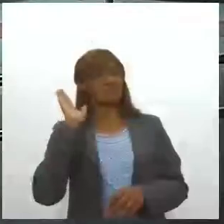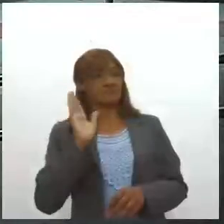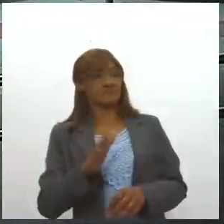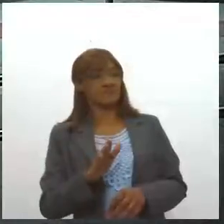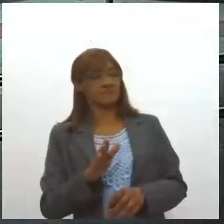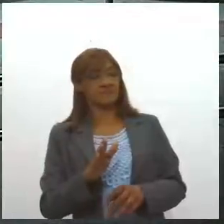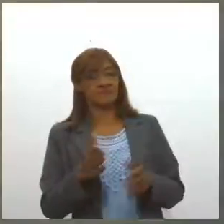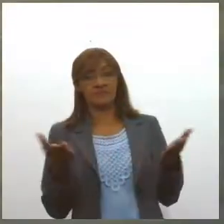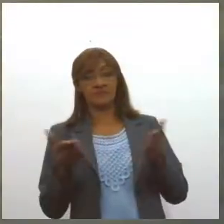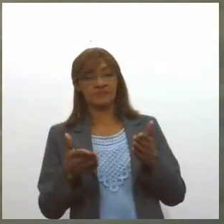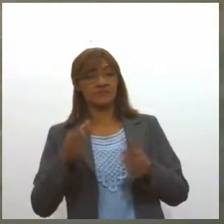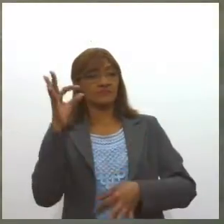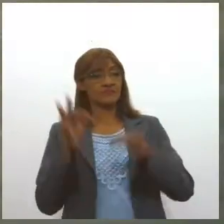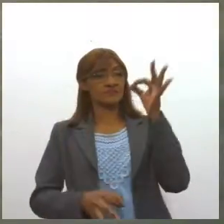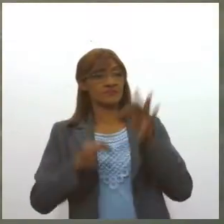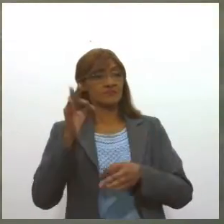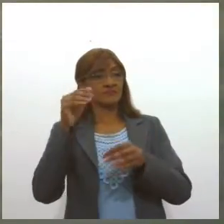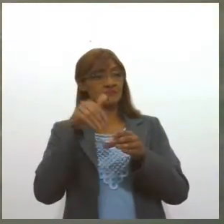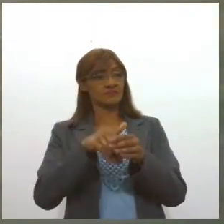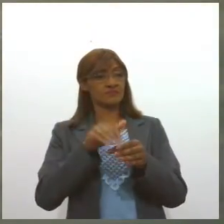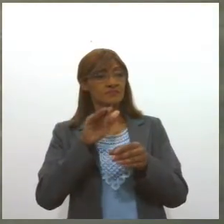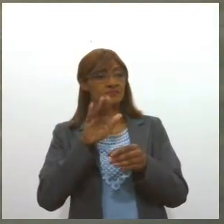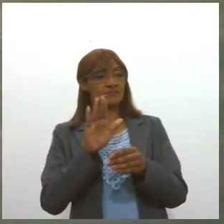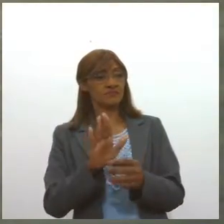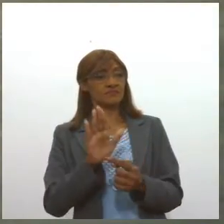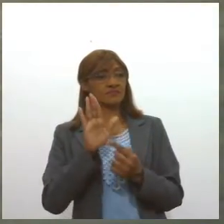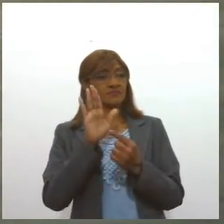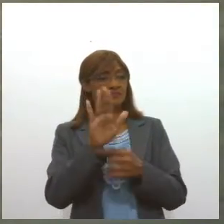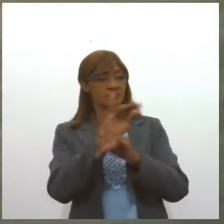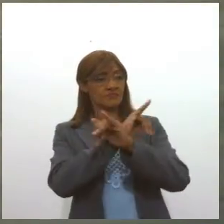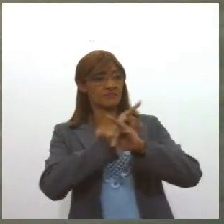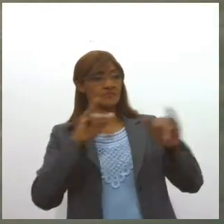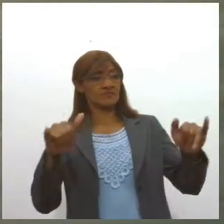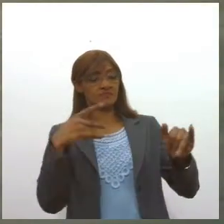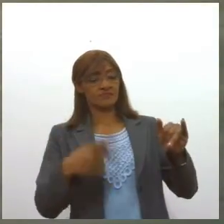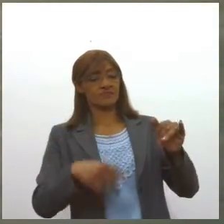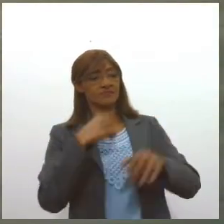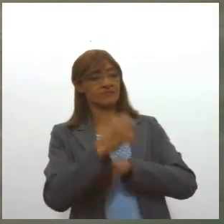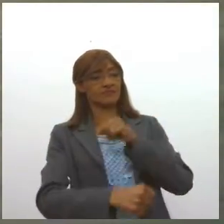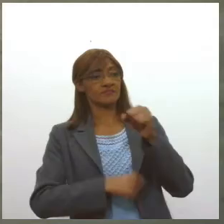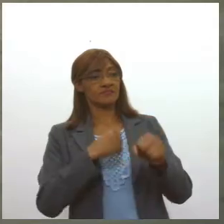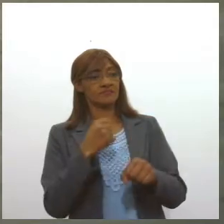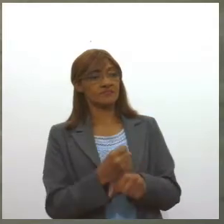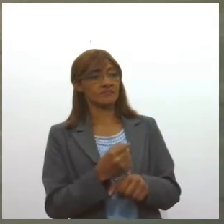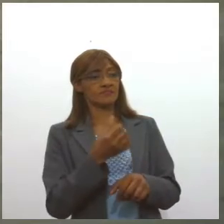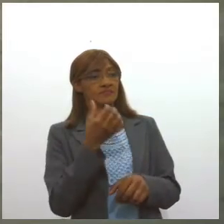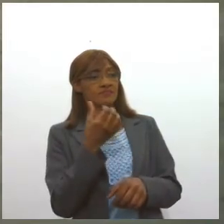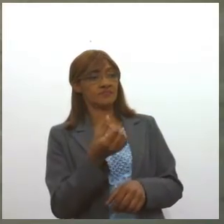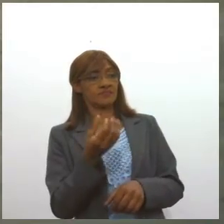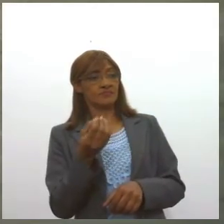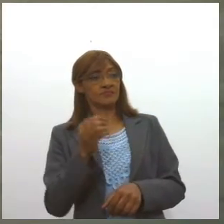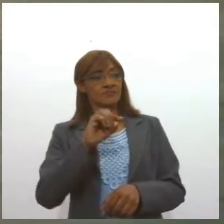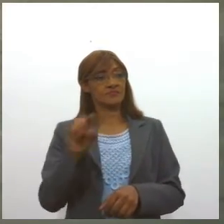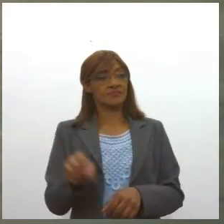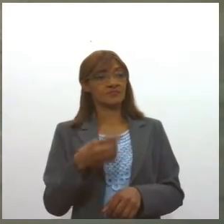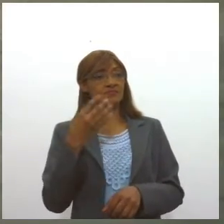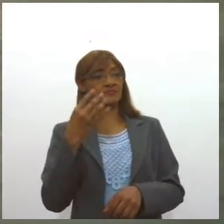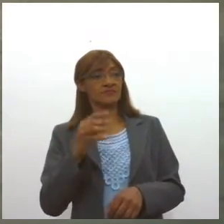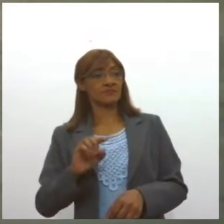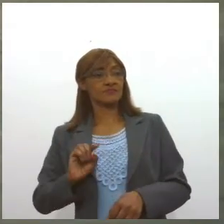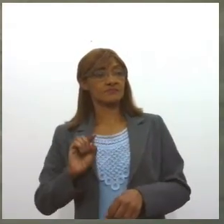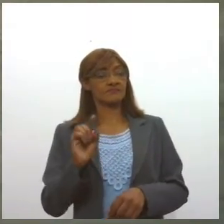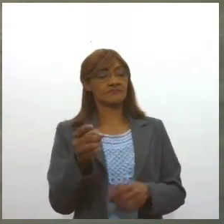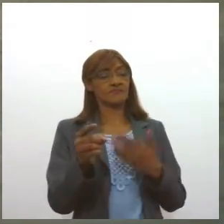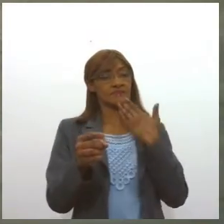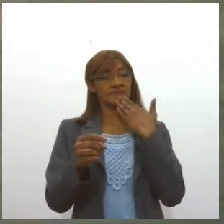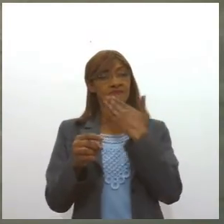o Tribunal Superior Eleitoral registrou, né, nas eleições deste ano um aumento de 60,4 mil pedidos de registros